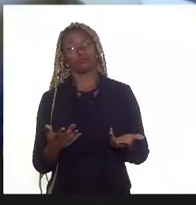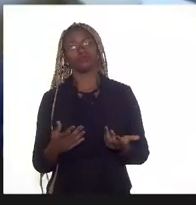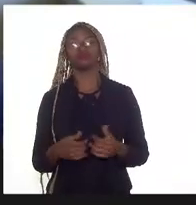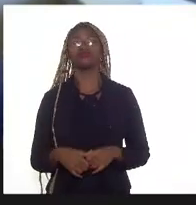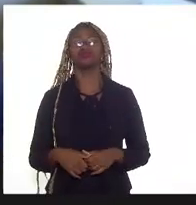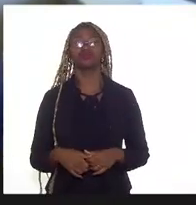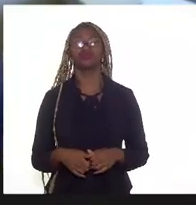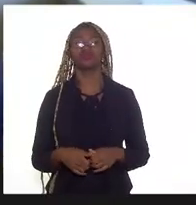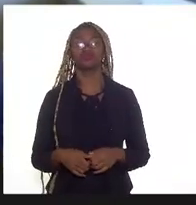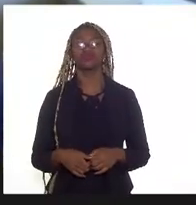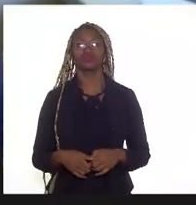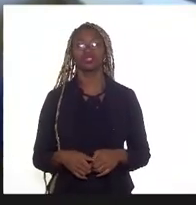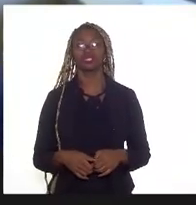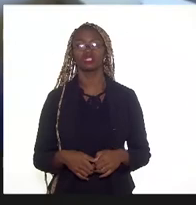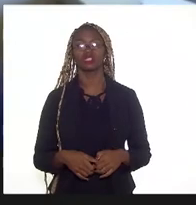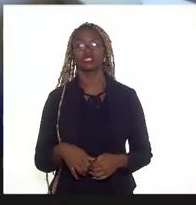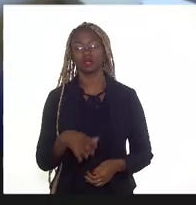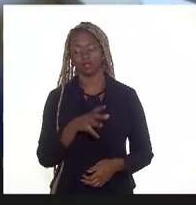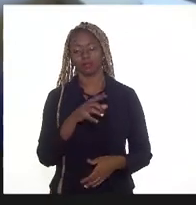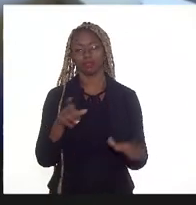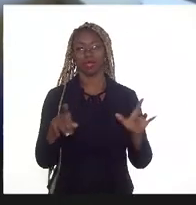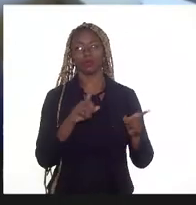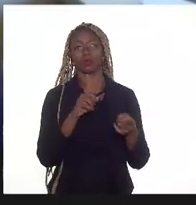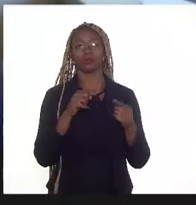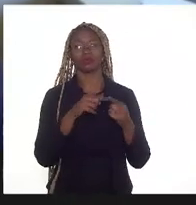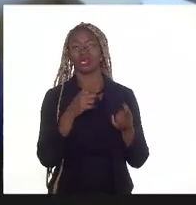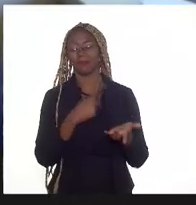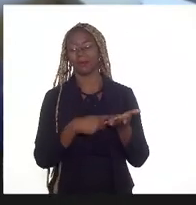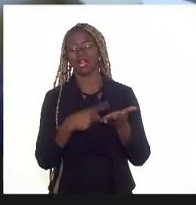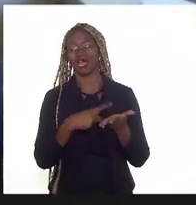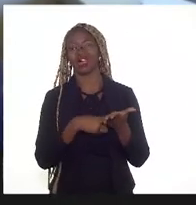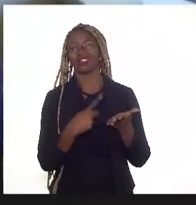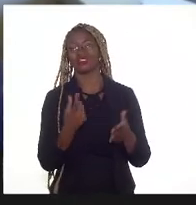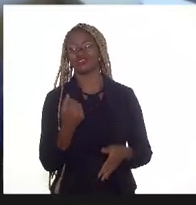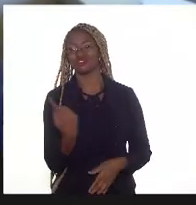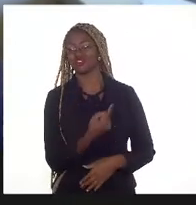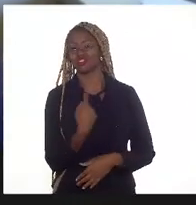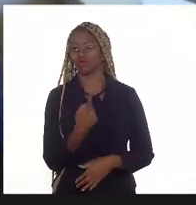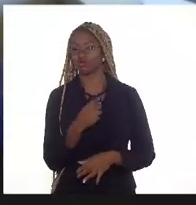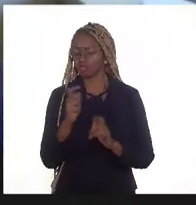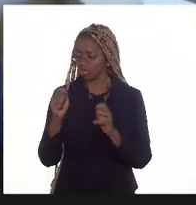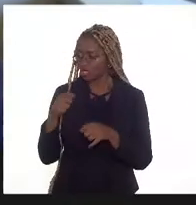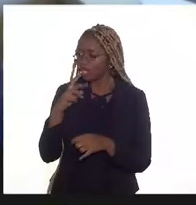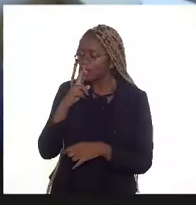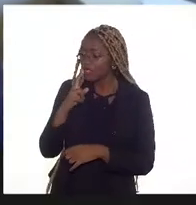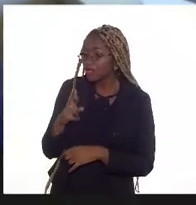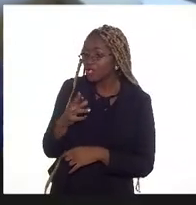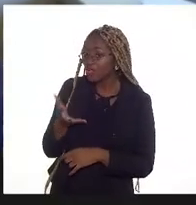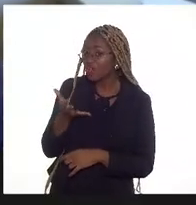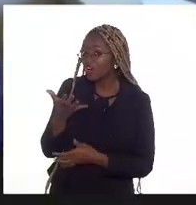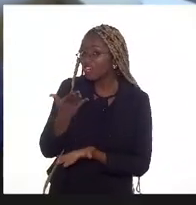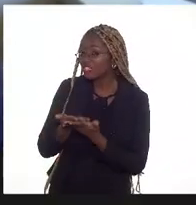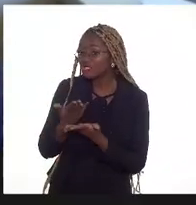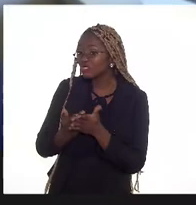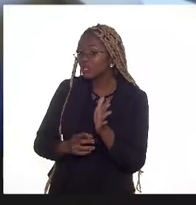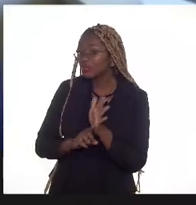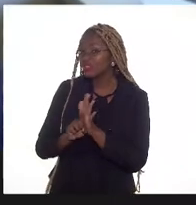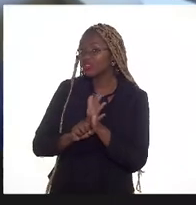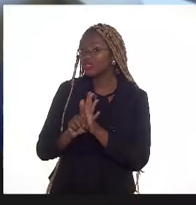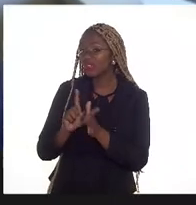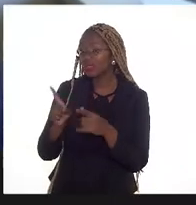fazendo taque com o nosso dinheiro. A senhora pode responder ou prefere estudar essa questão?